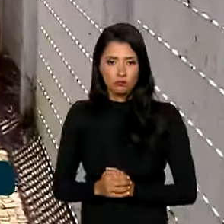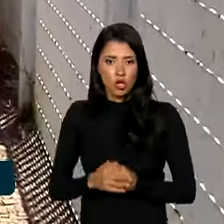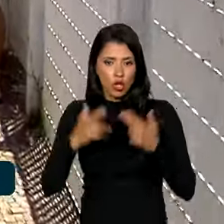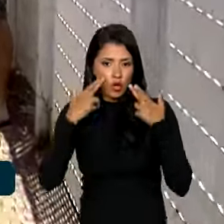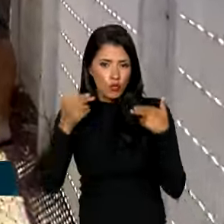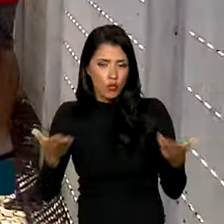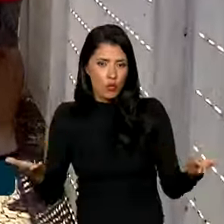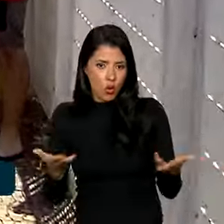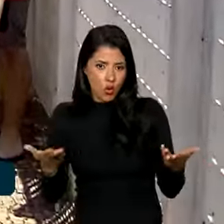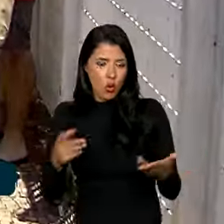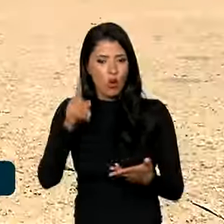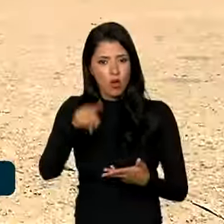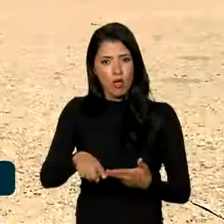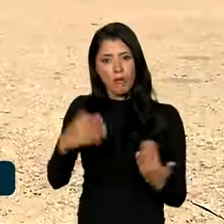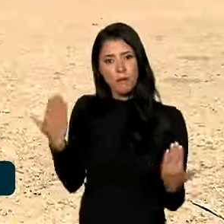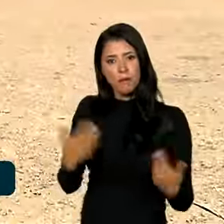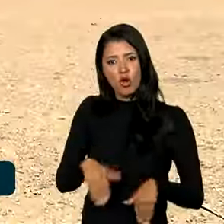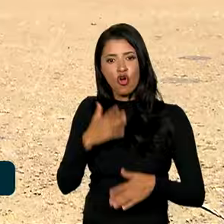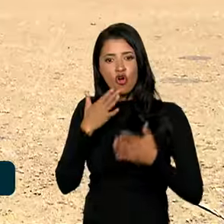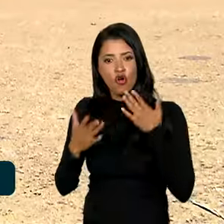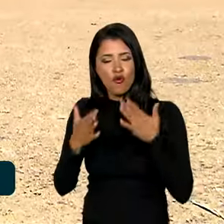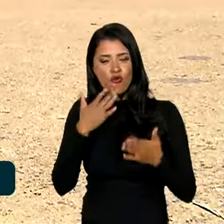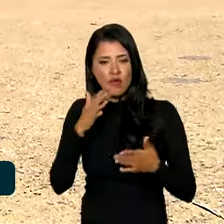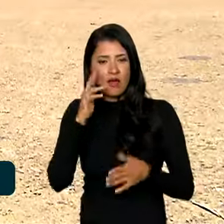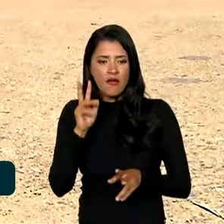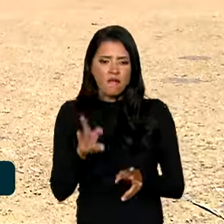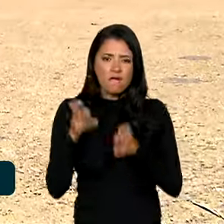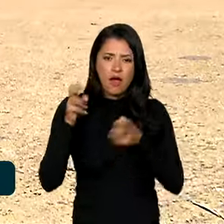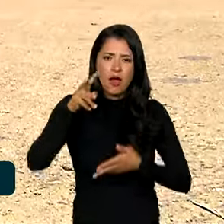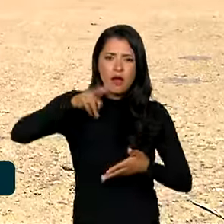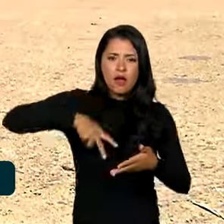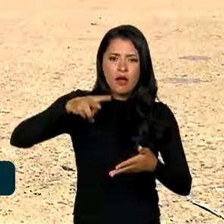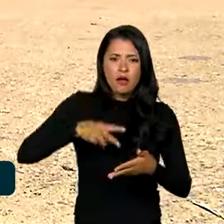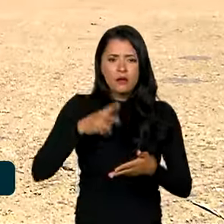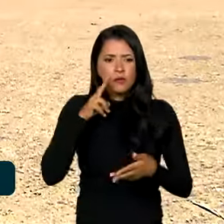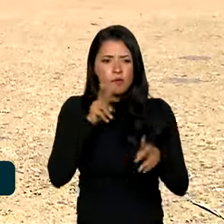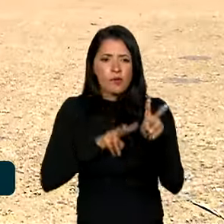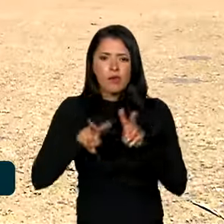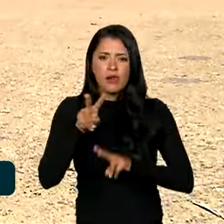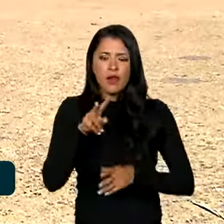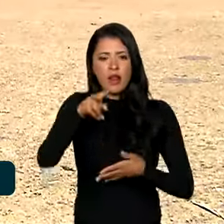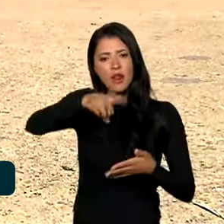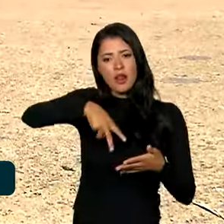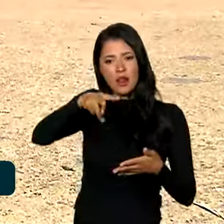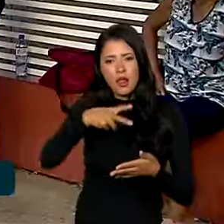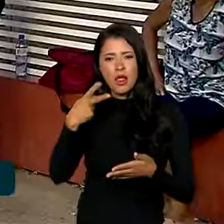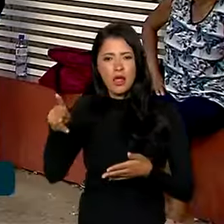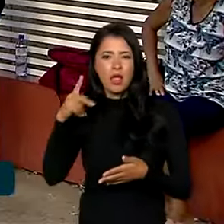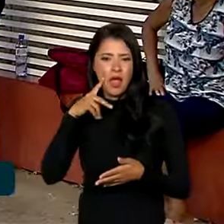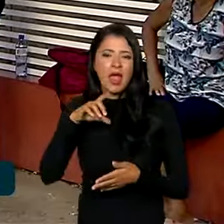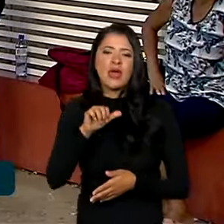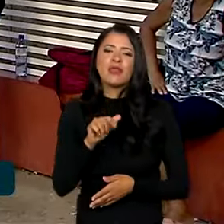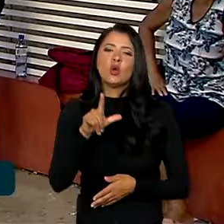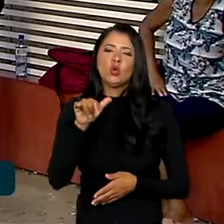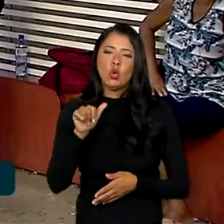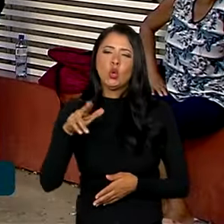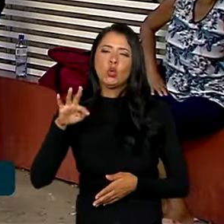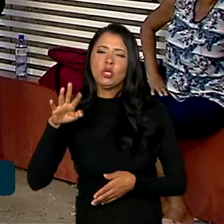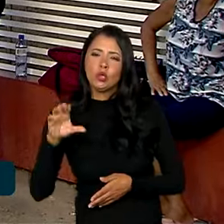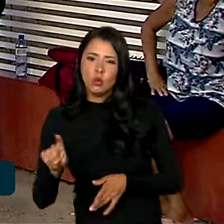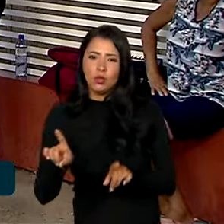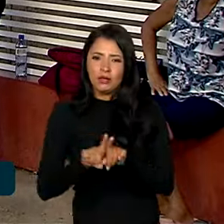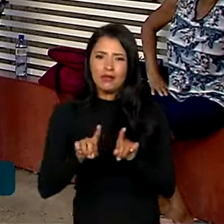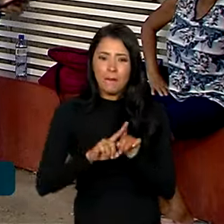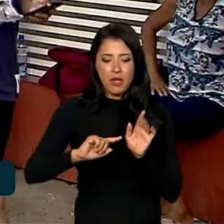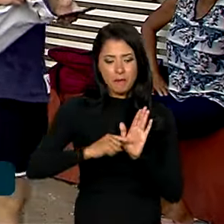foram a prova colorida para facilitar a leitura aos participantes daltônicos e também o cartão de